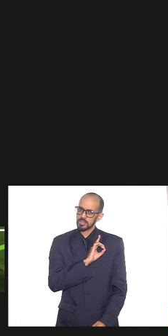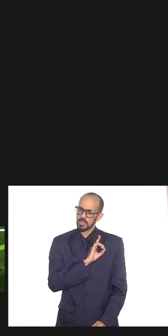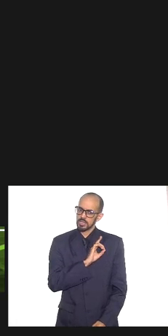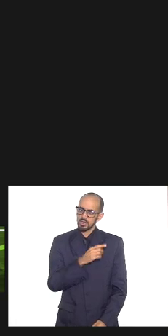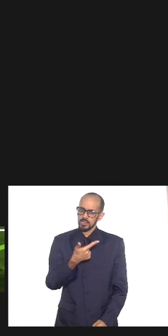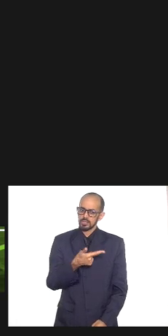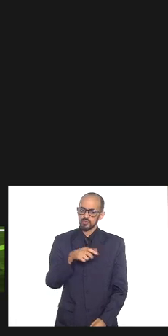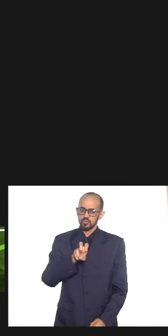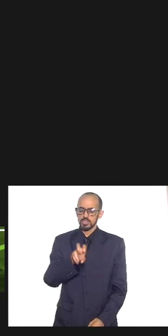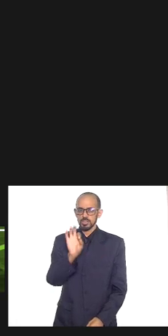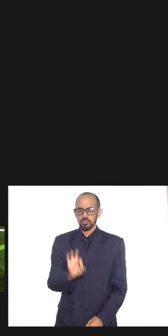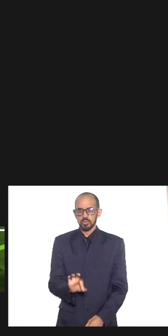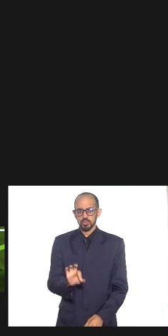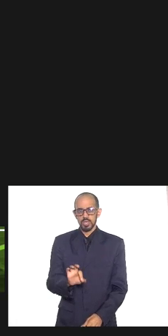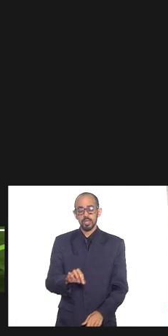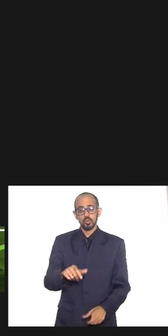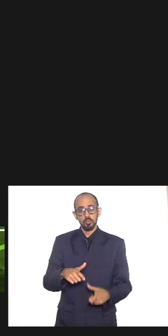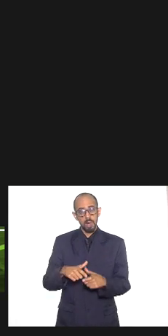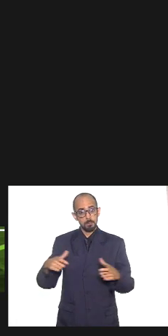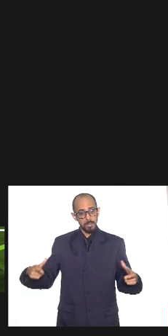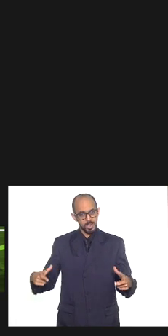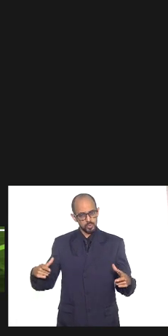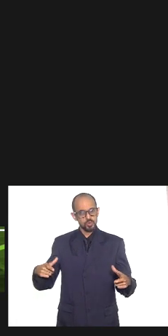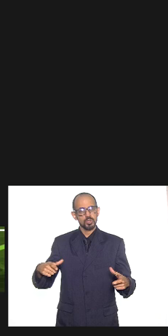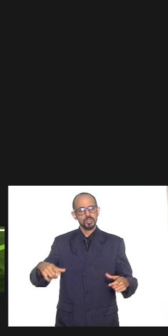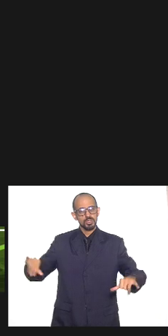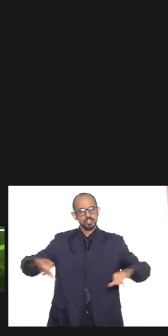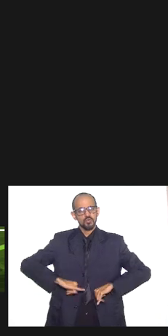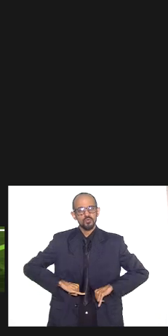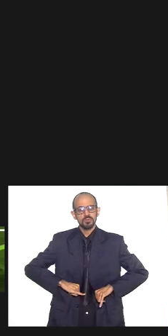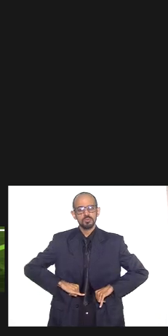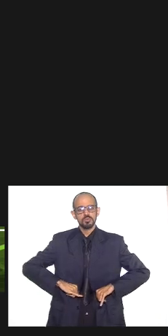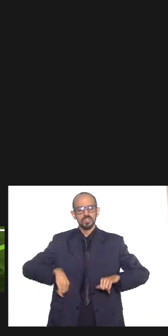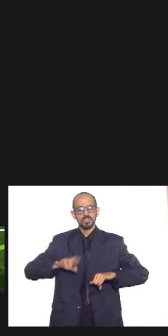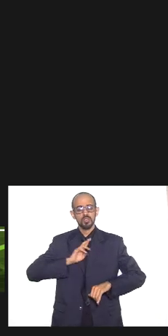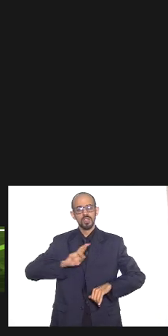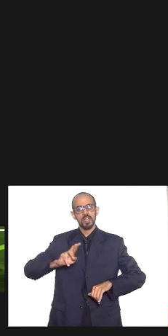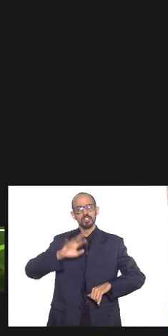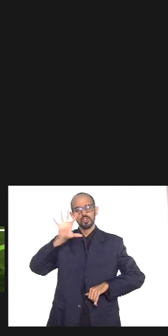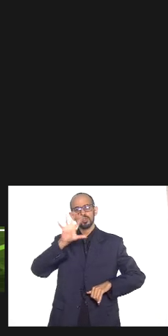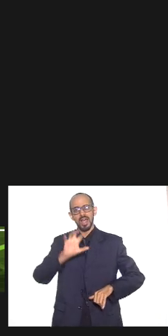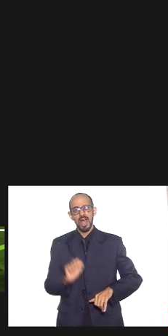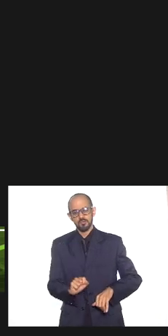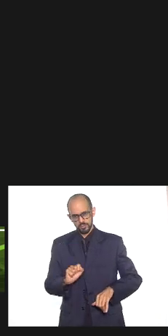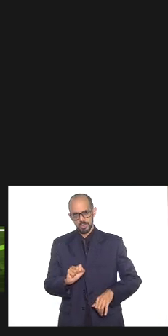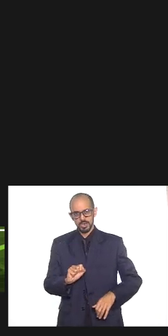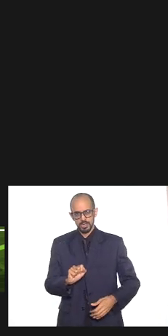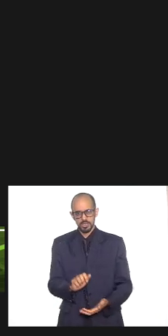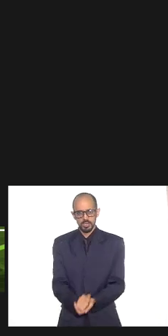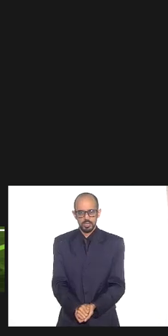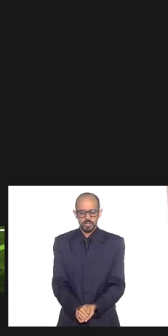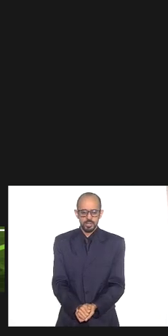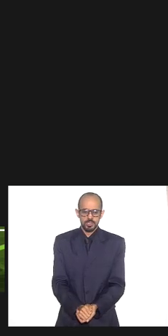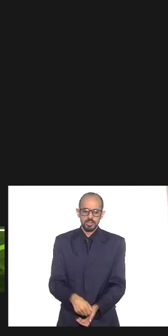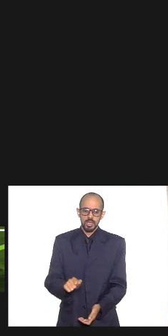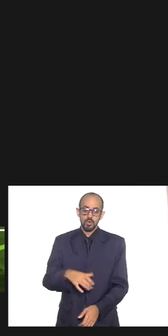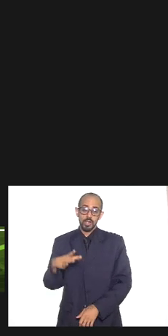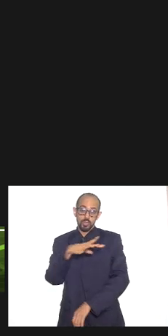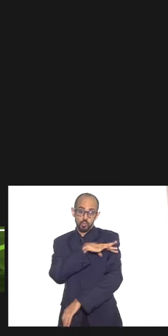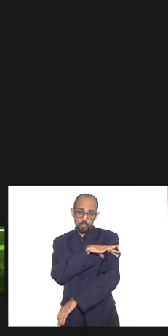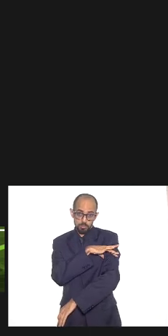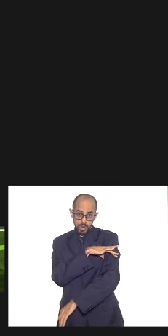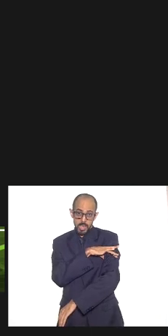sim uma ampla maioria de vitimização das religiões de matriz africana candomblé